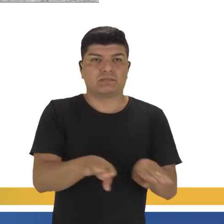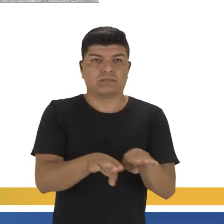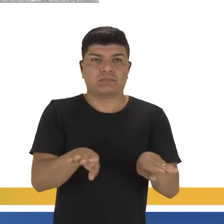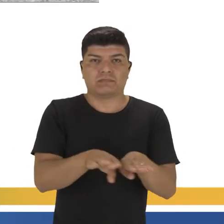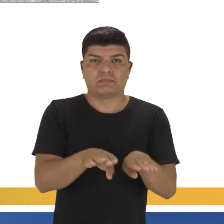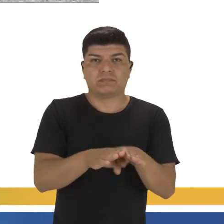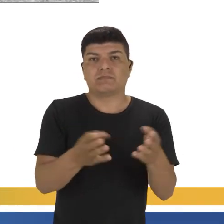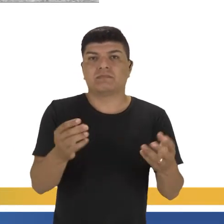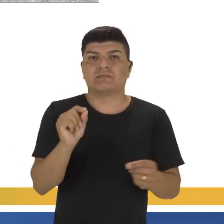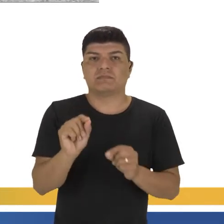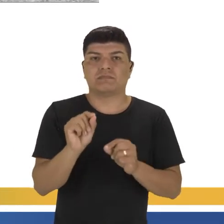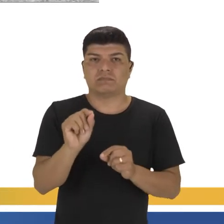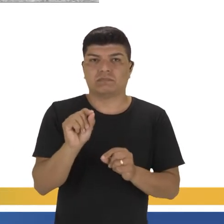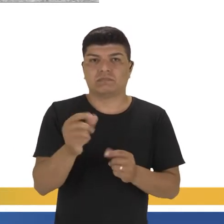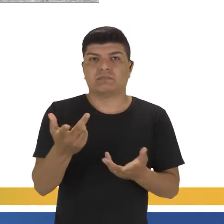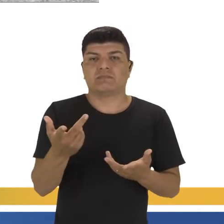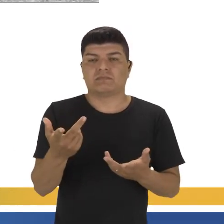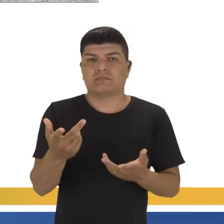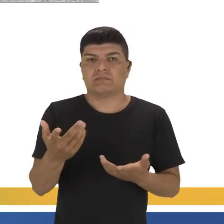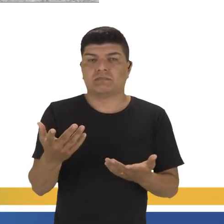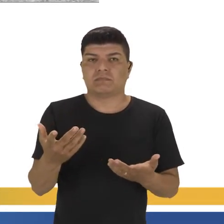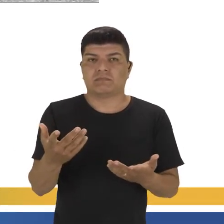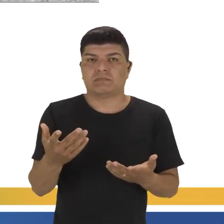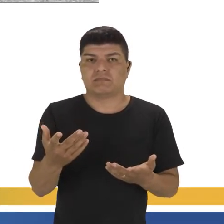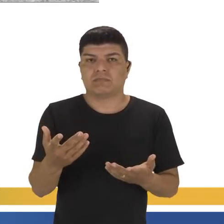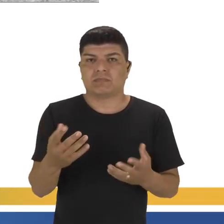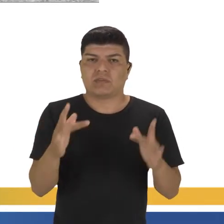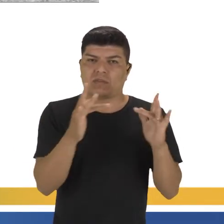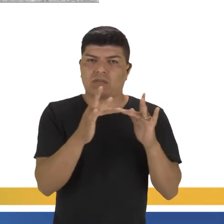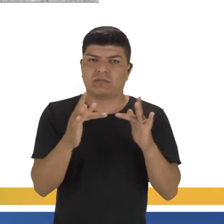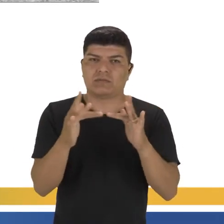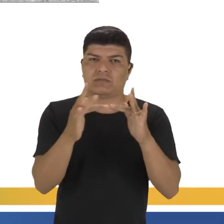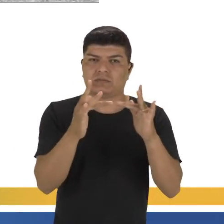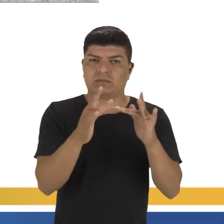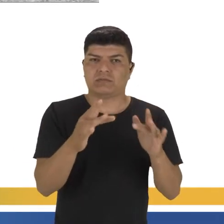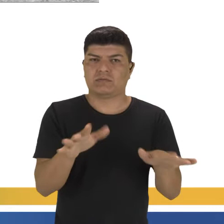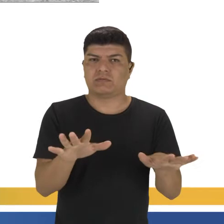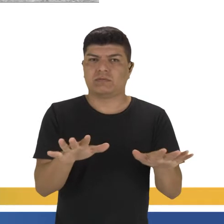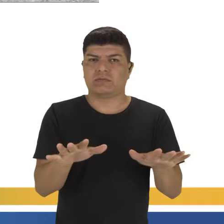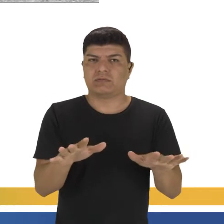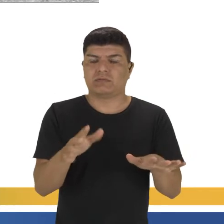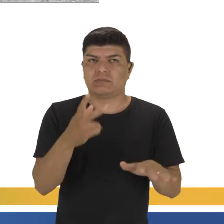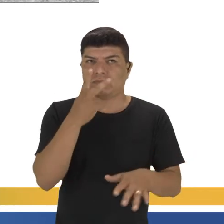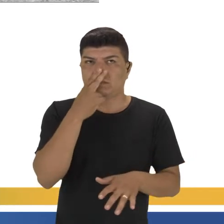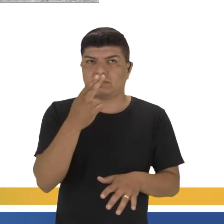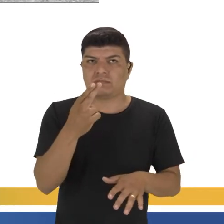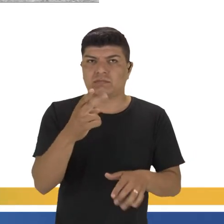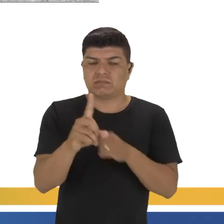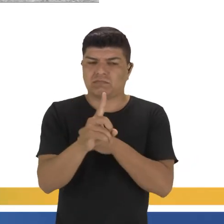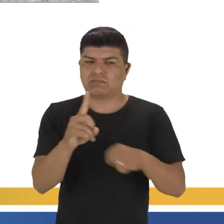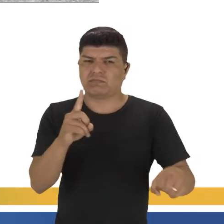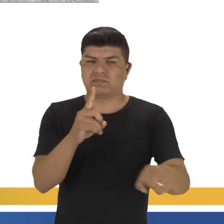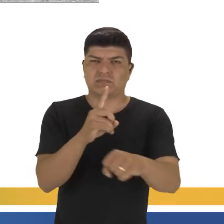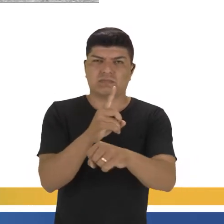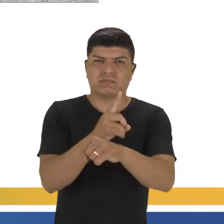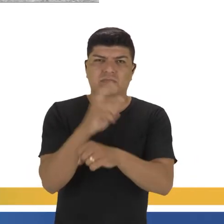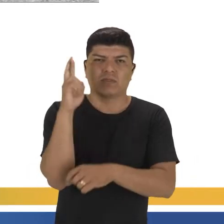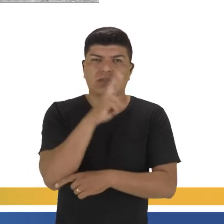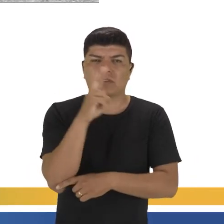é a burocracia, que era muito expendiosa. Um contato com um camarada meio que místico da sociedade